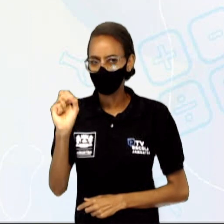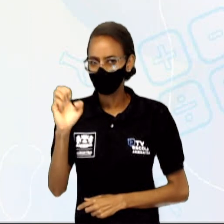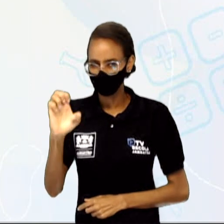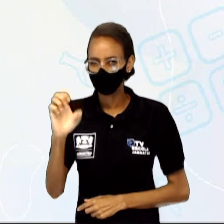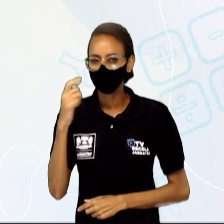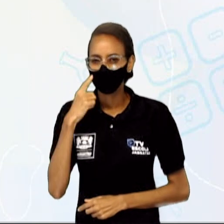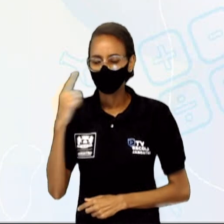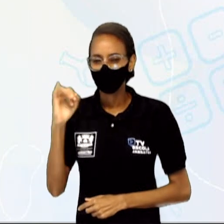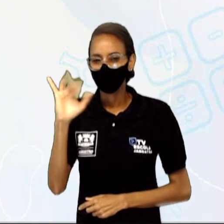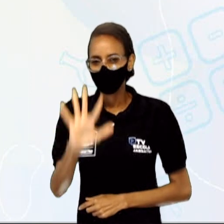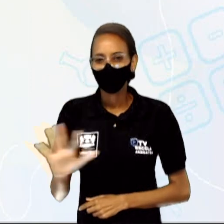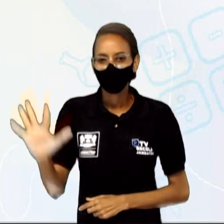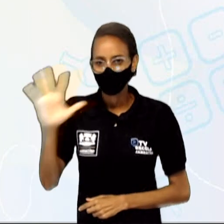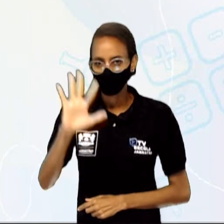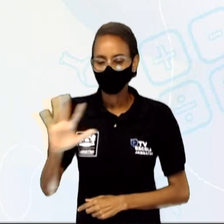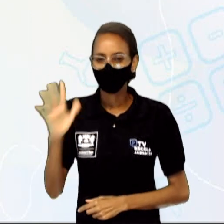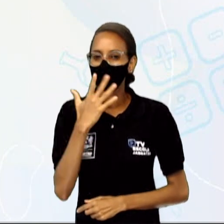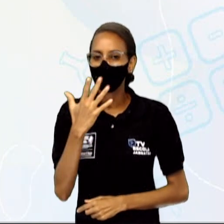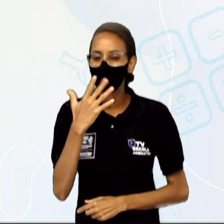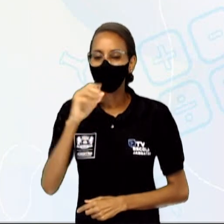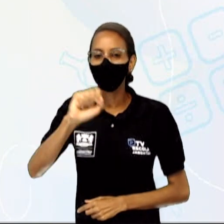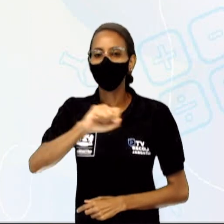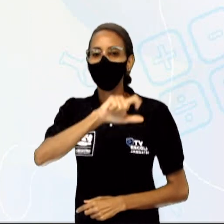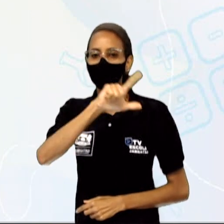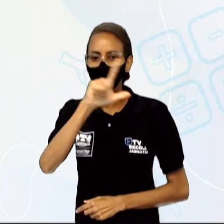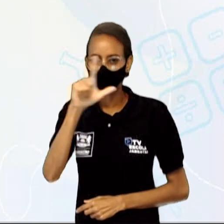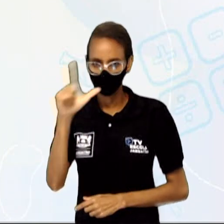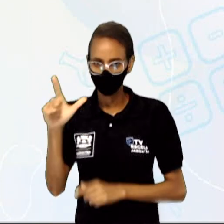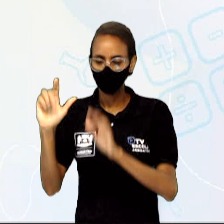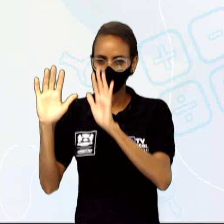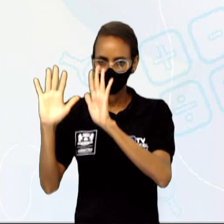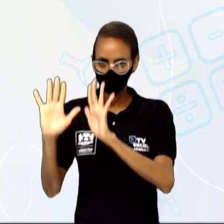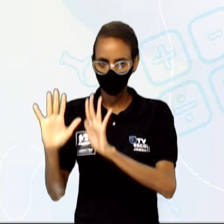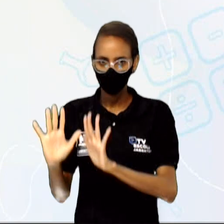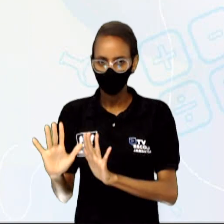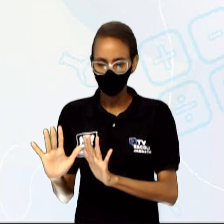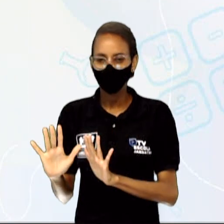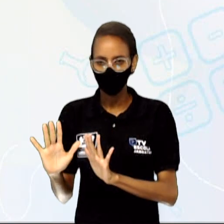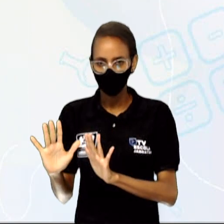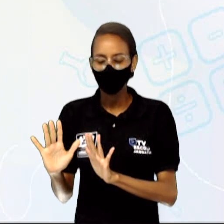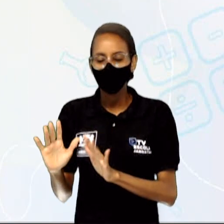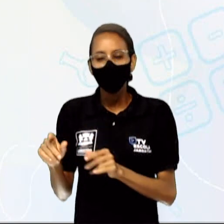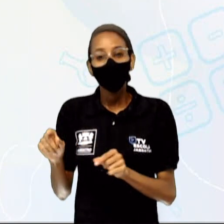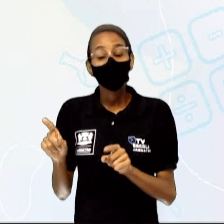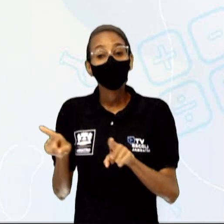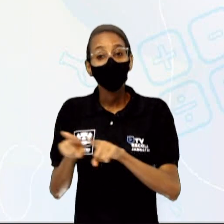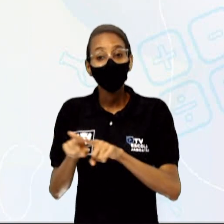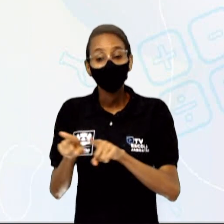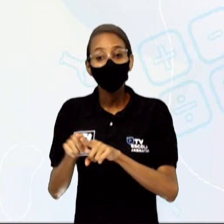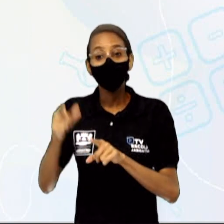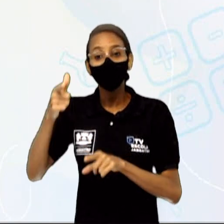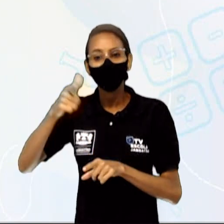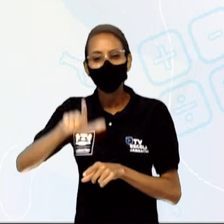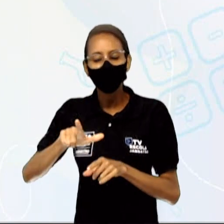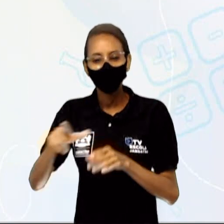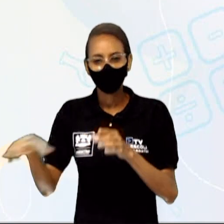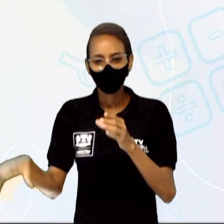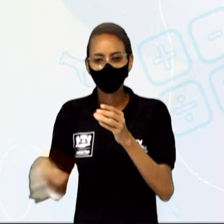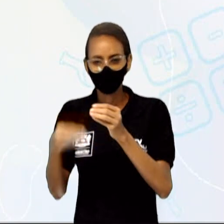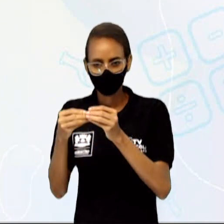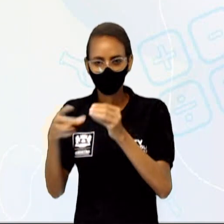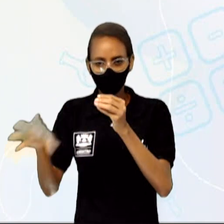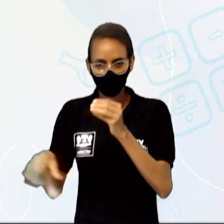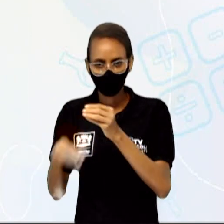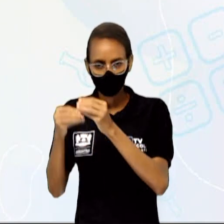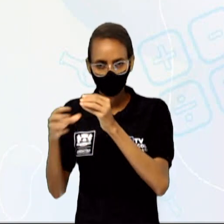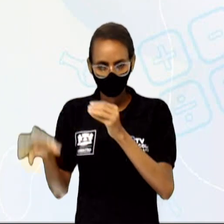grossa comparada à membrana plasmática, feita de celulose e de algumas outras substâncias que se enrolam, que